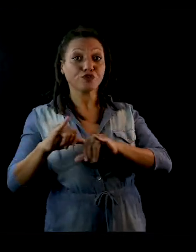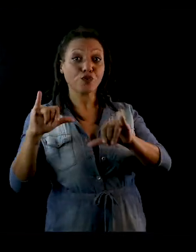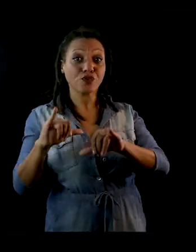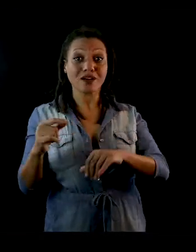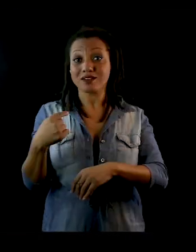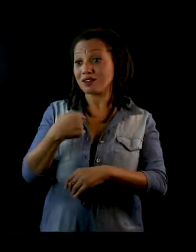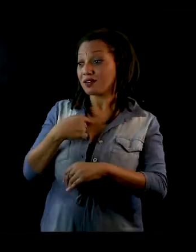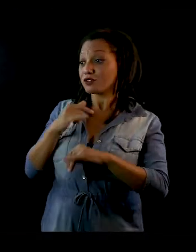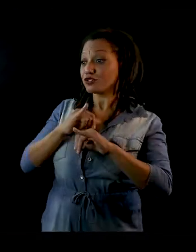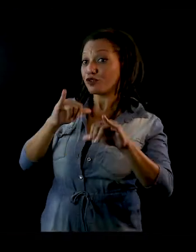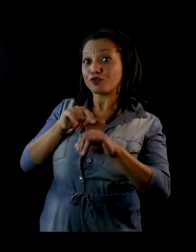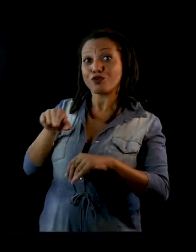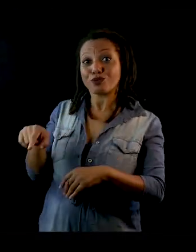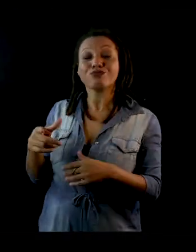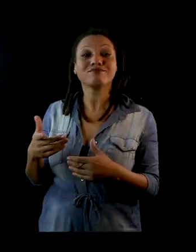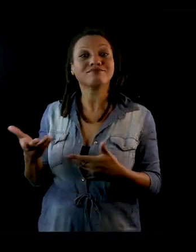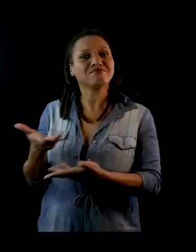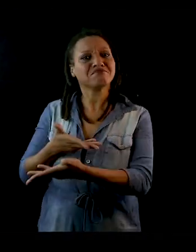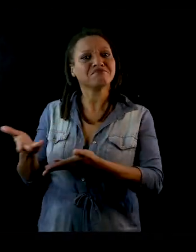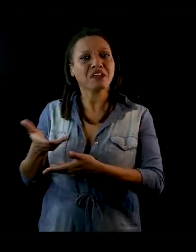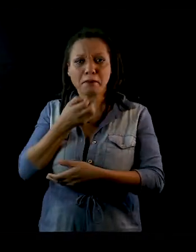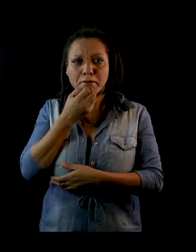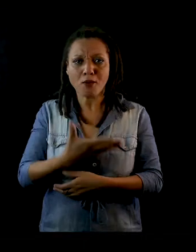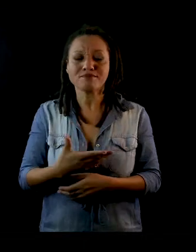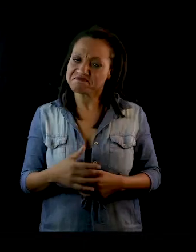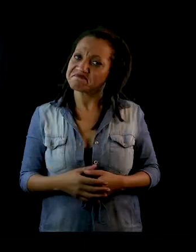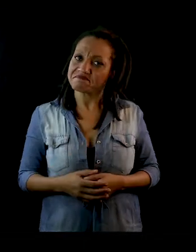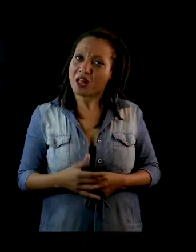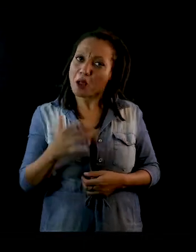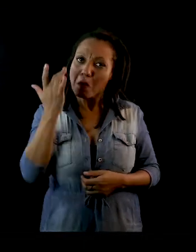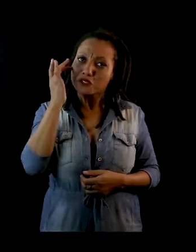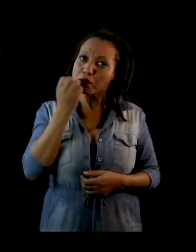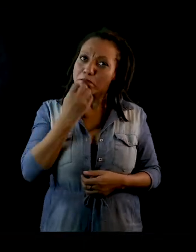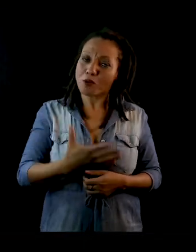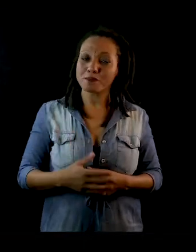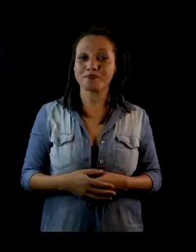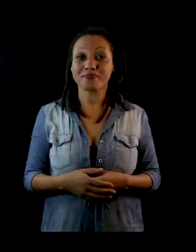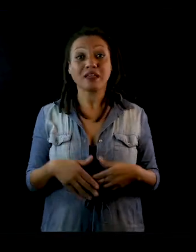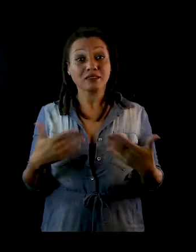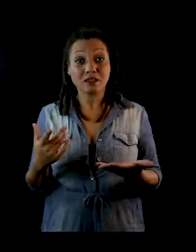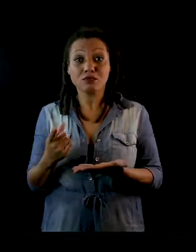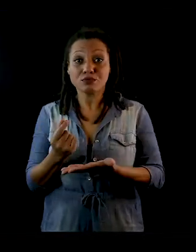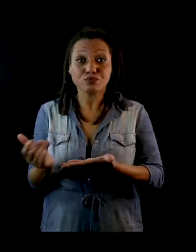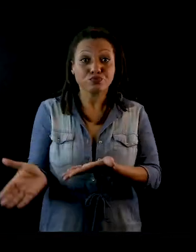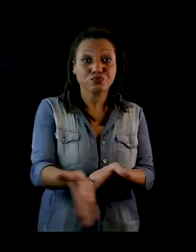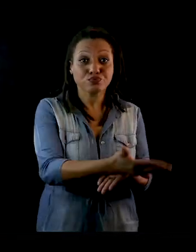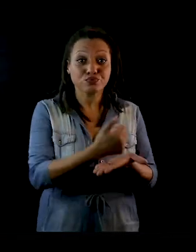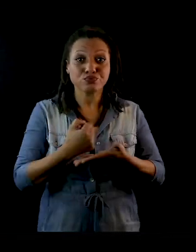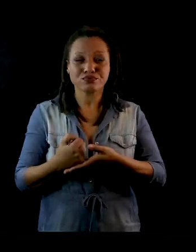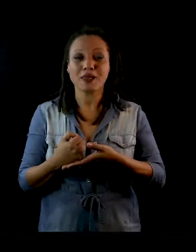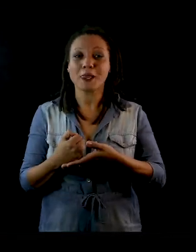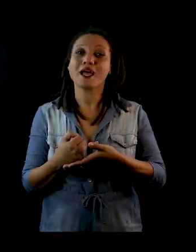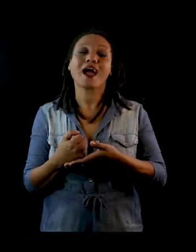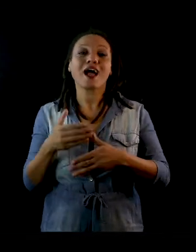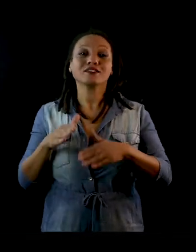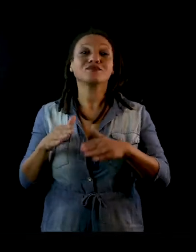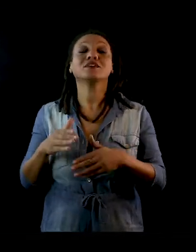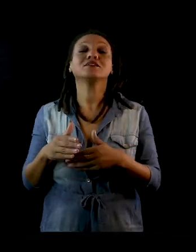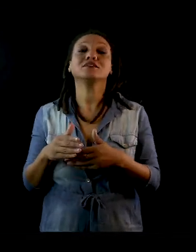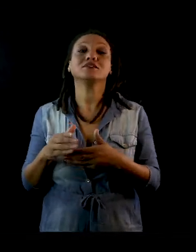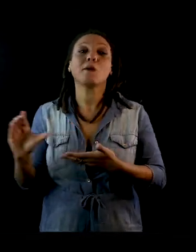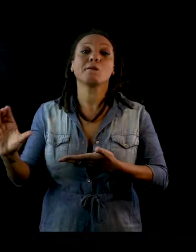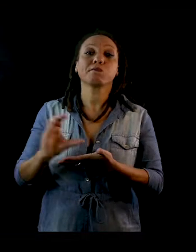e você fica divulgando também a gente. E eu acho isso muito bom. Então, o Catarse às vezes cobre todo o valor